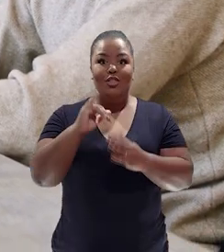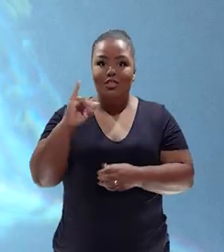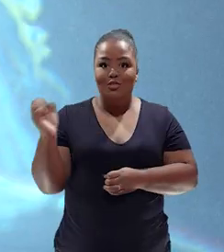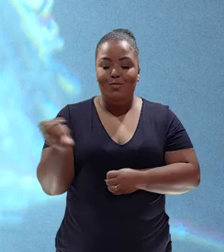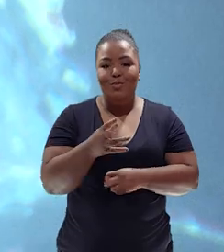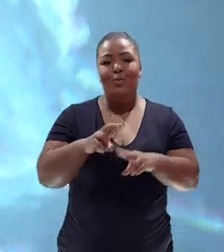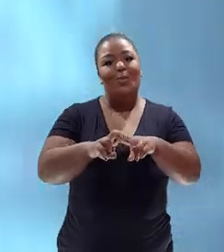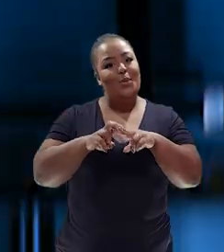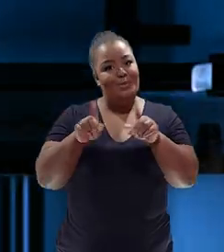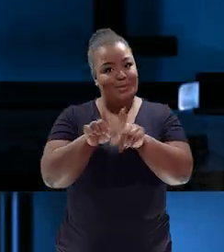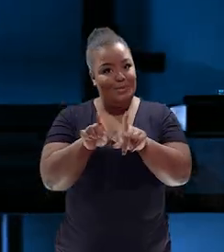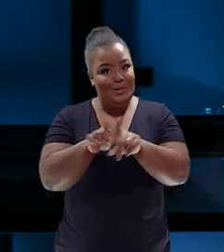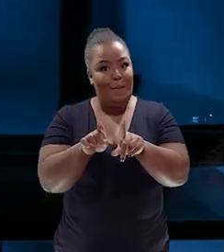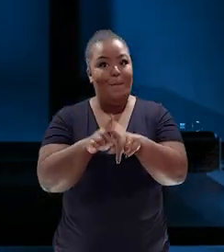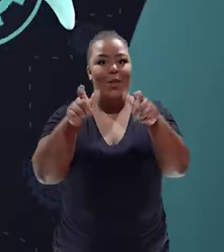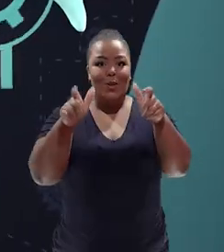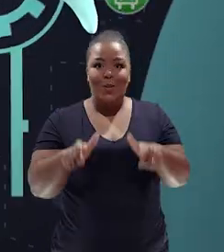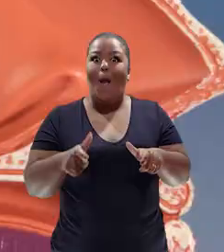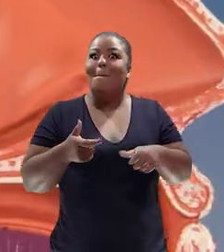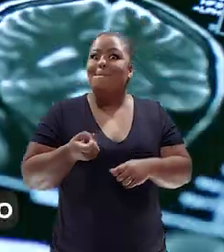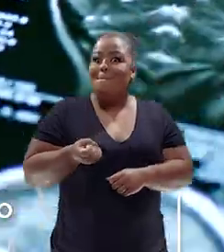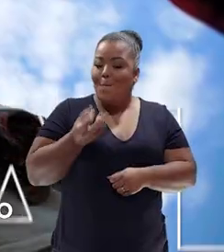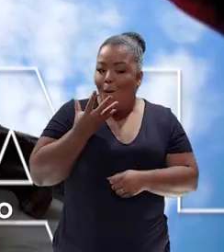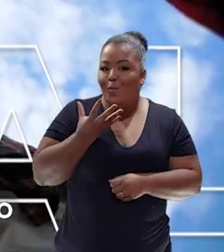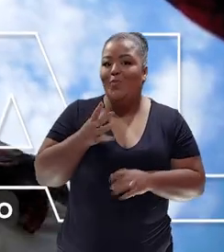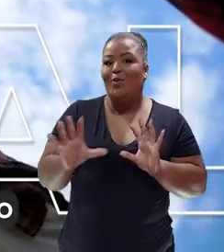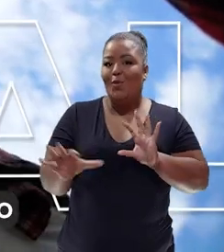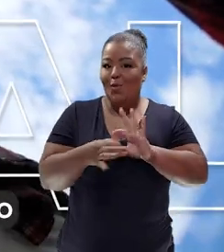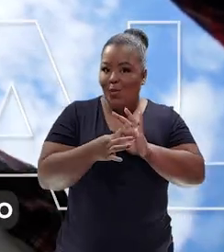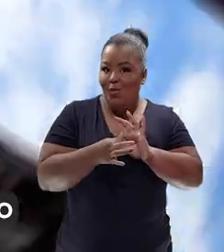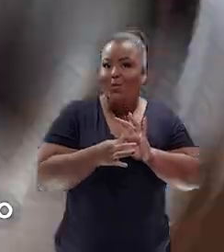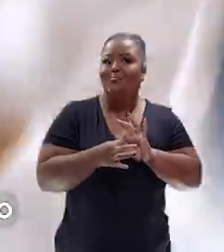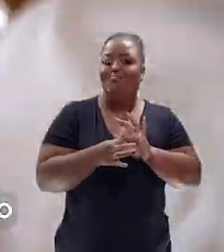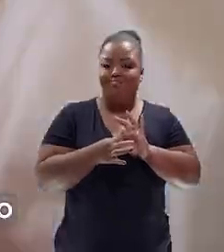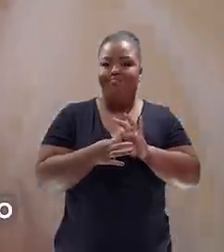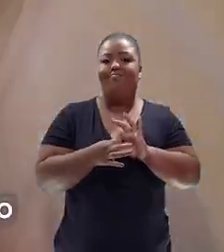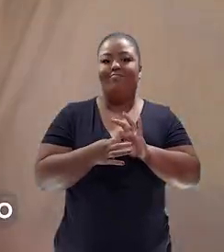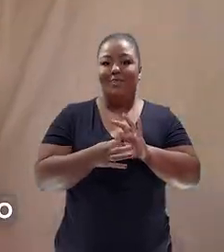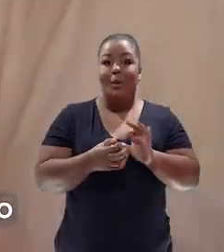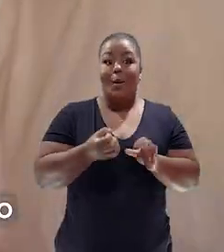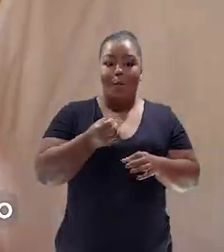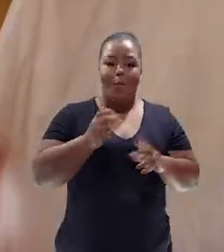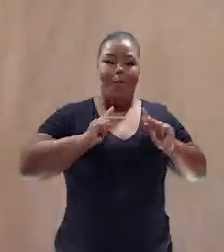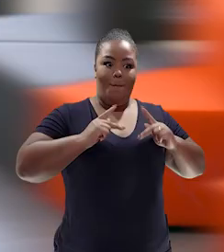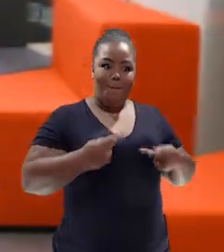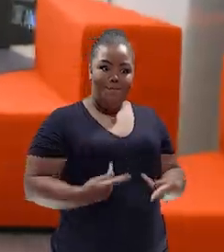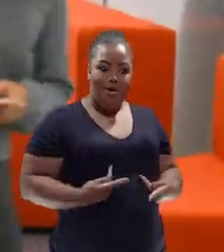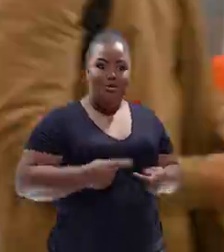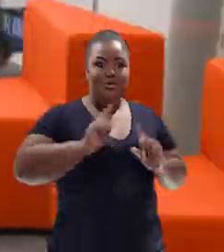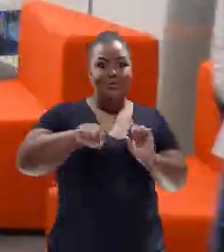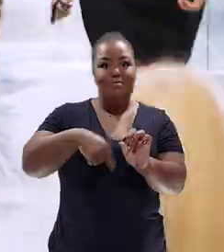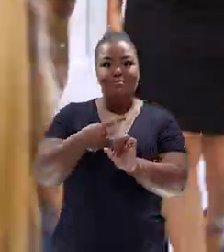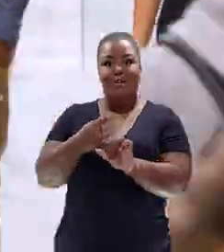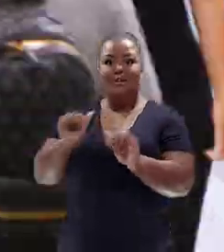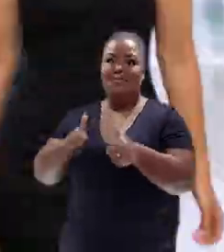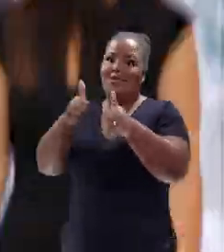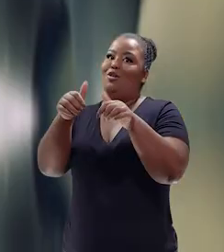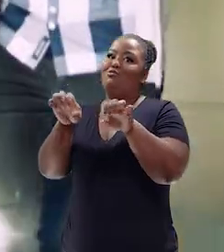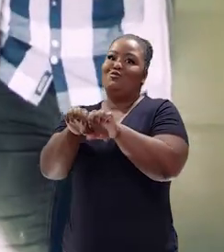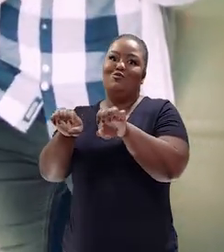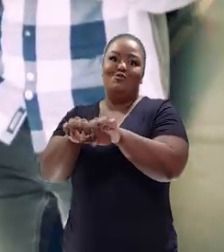inovação se deve também ao nosso ambiente fértil, que une um rico e diversificado capital humano com uma das melhores